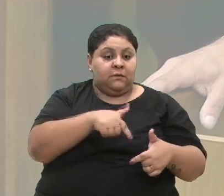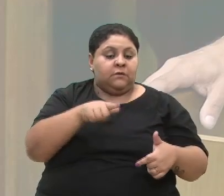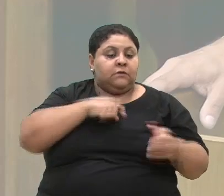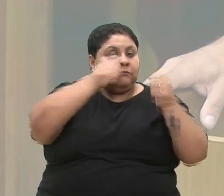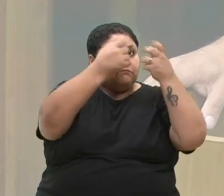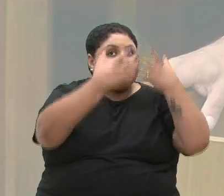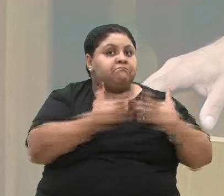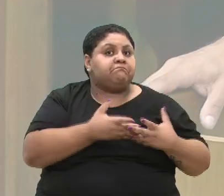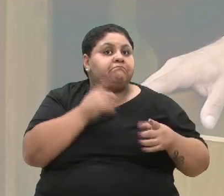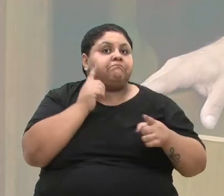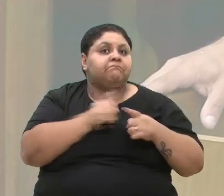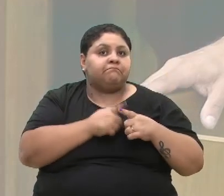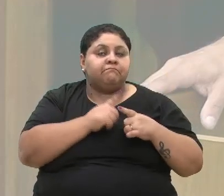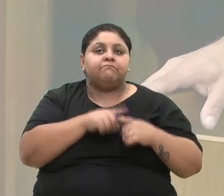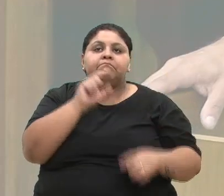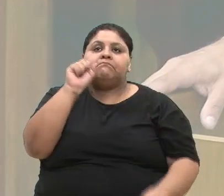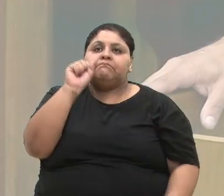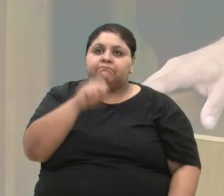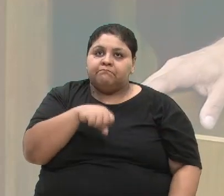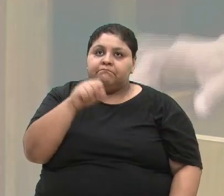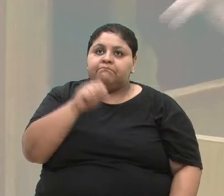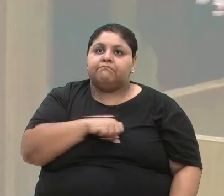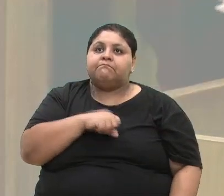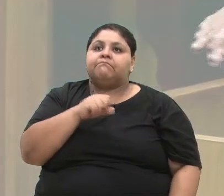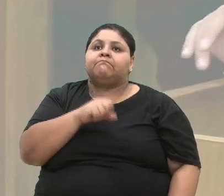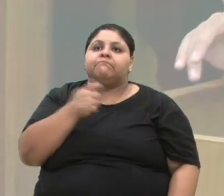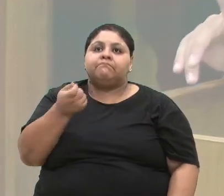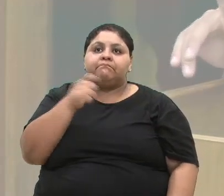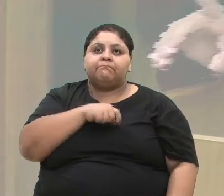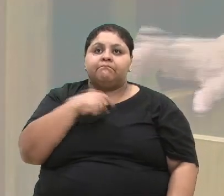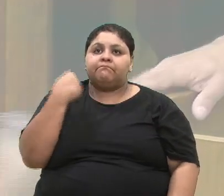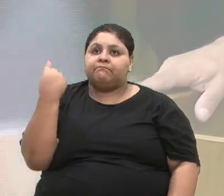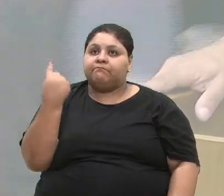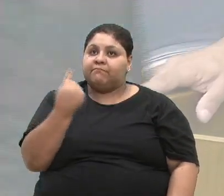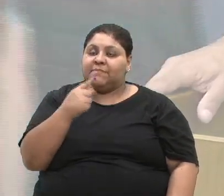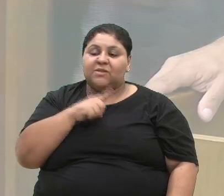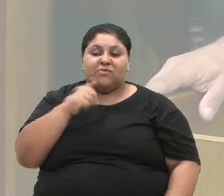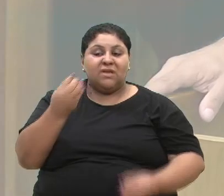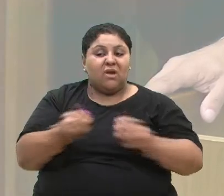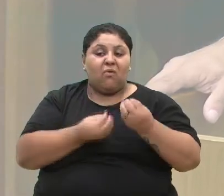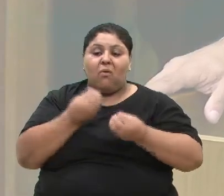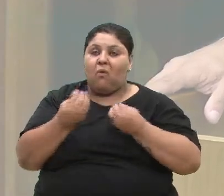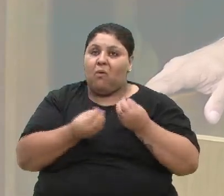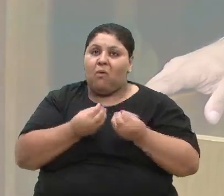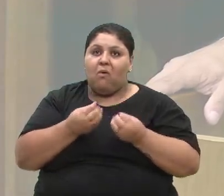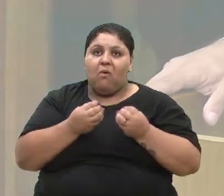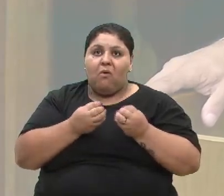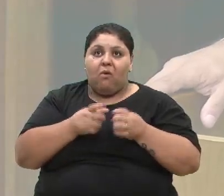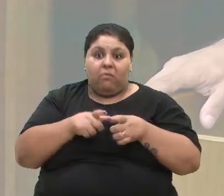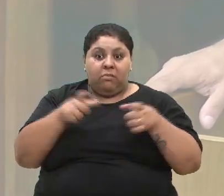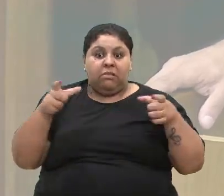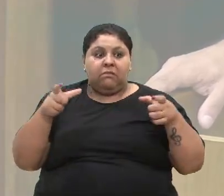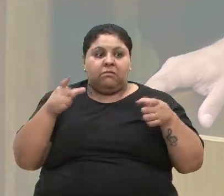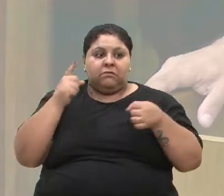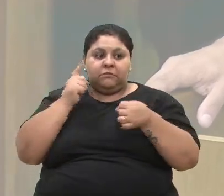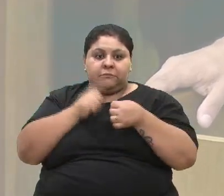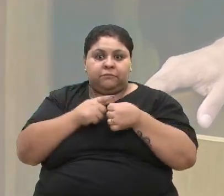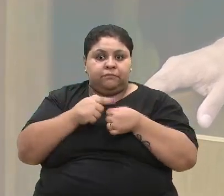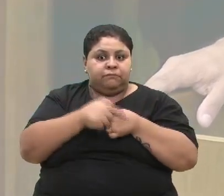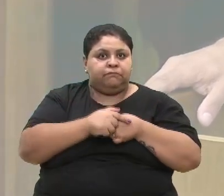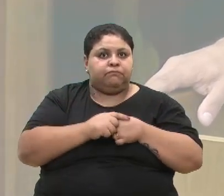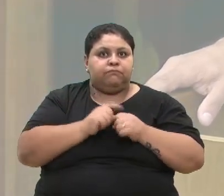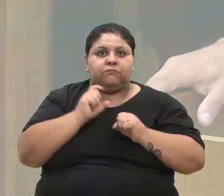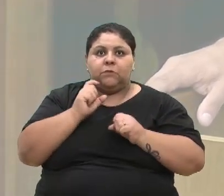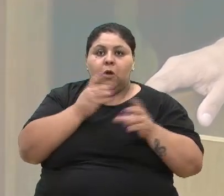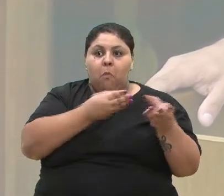porquê. Sim, é necessário. É humanamente impossível, pelo tamanho da nossa cidade, pela quantidade de